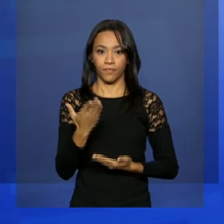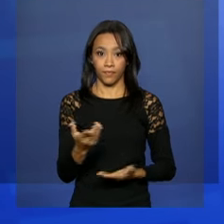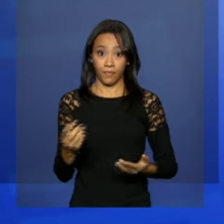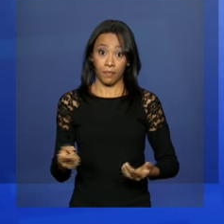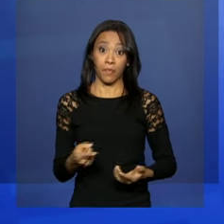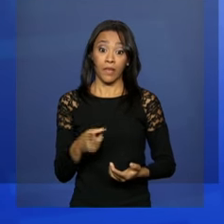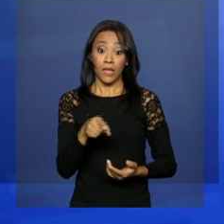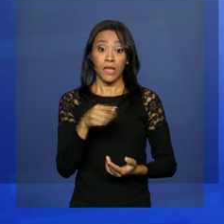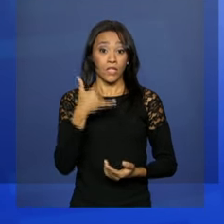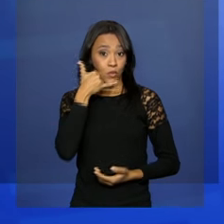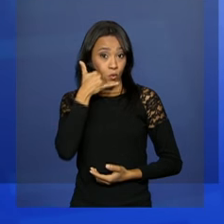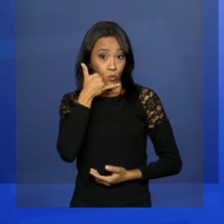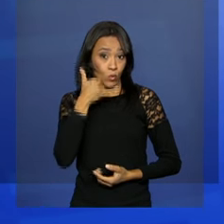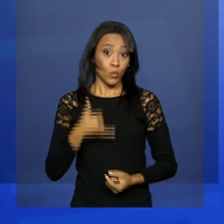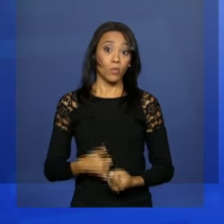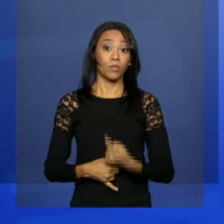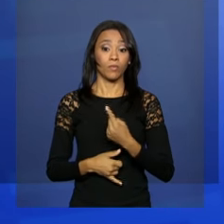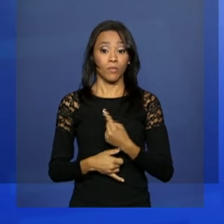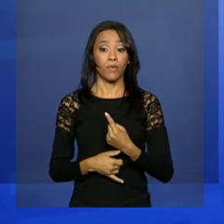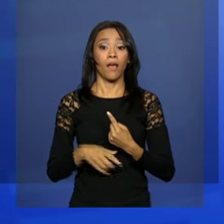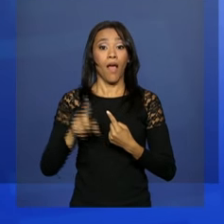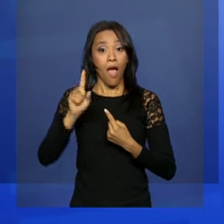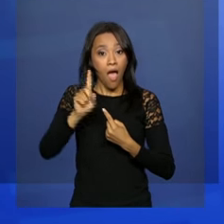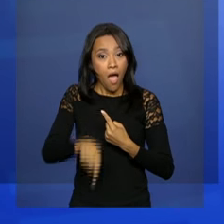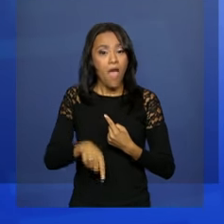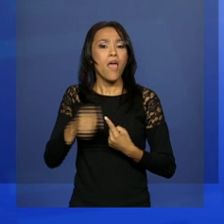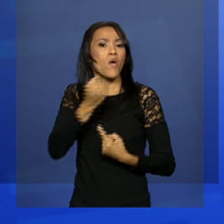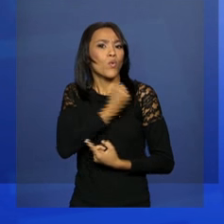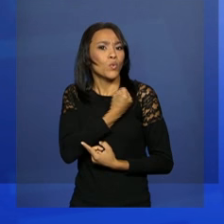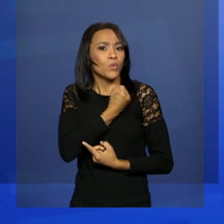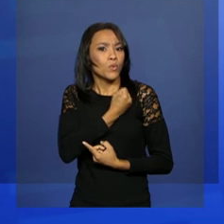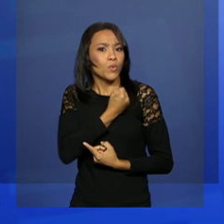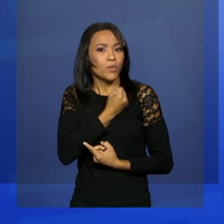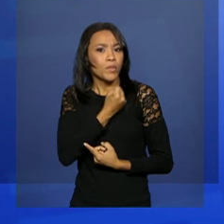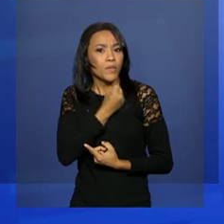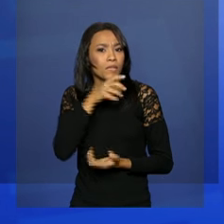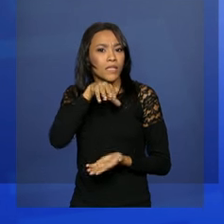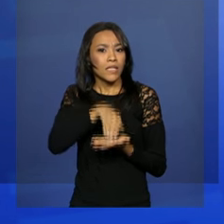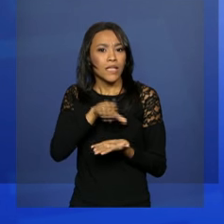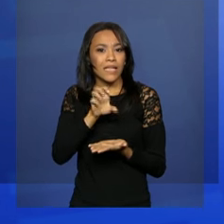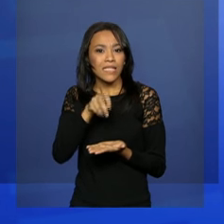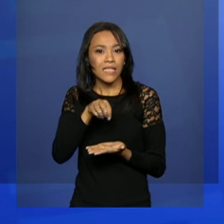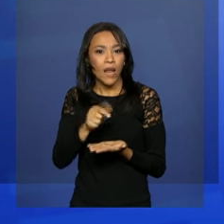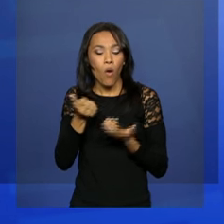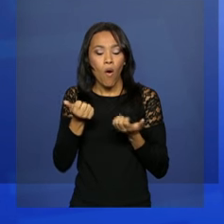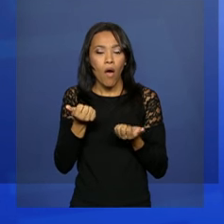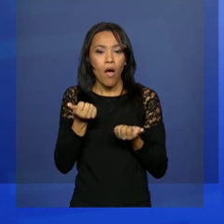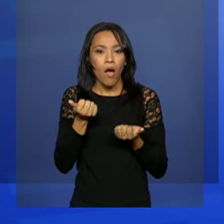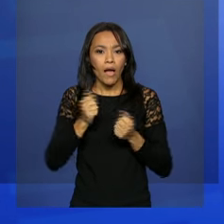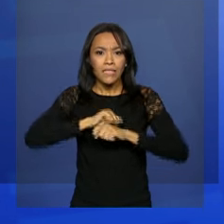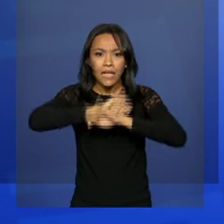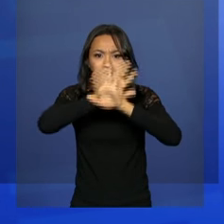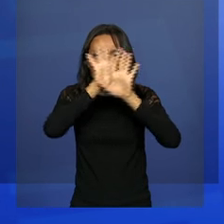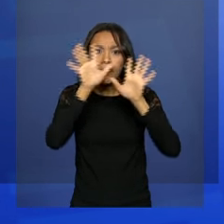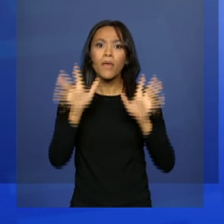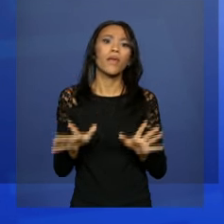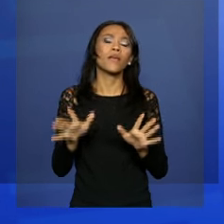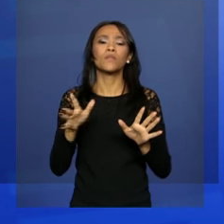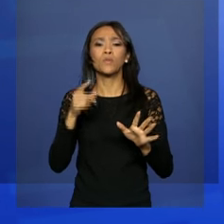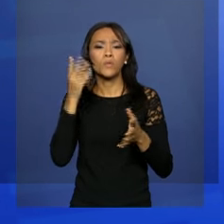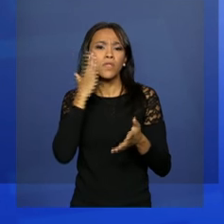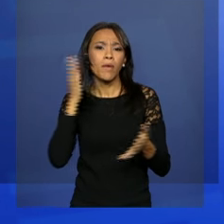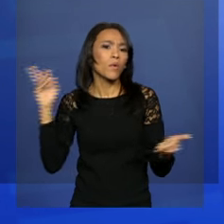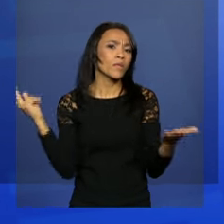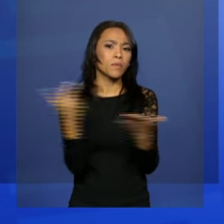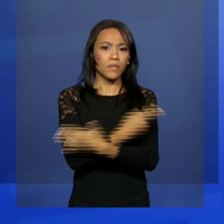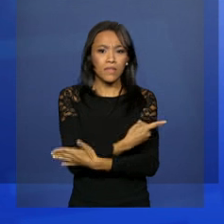0800 645 3308 é o número da central que, a partir de agora, oferece esclarecimento sobre identificação de focos